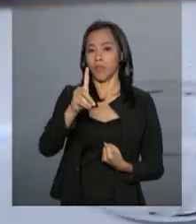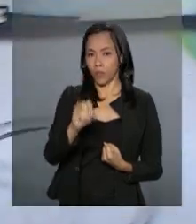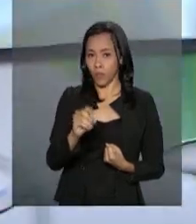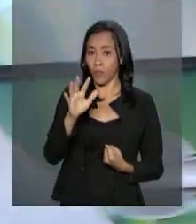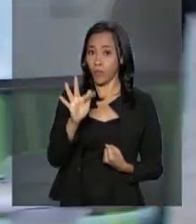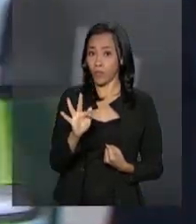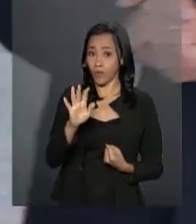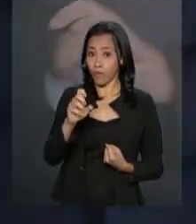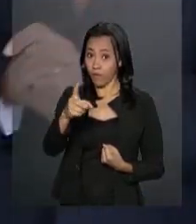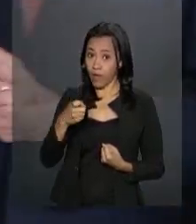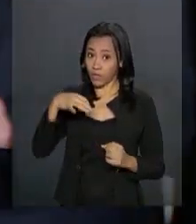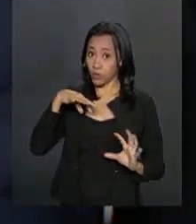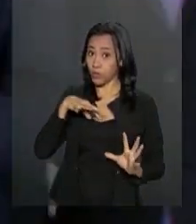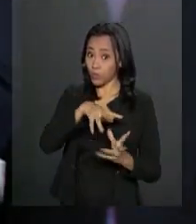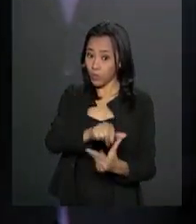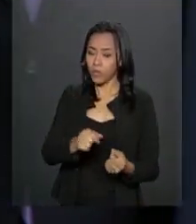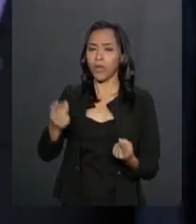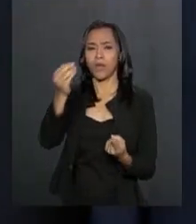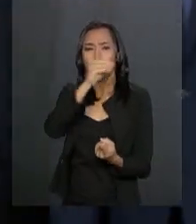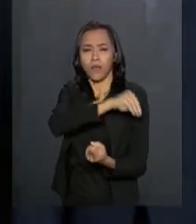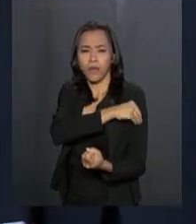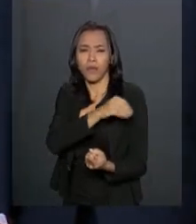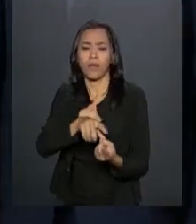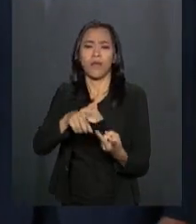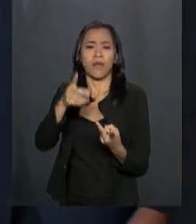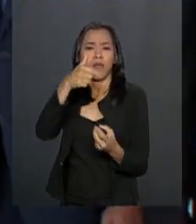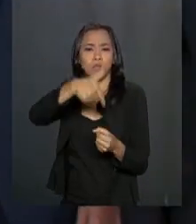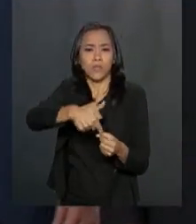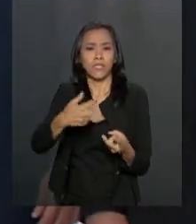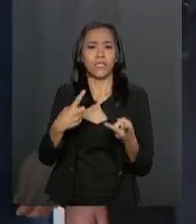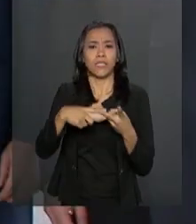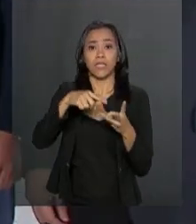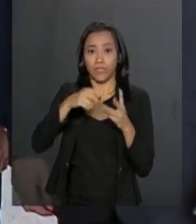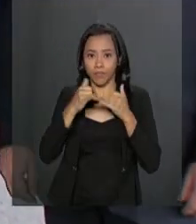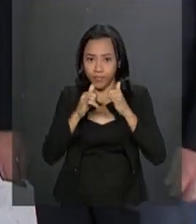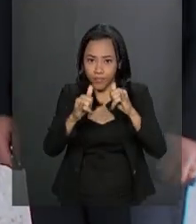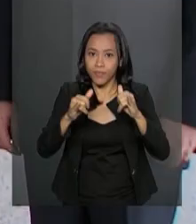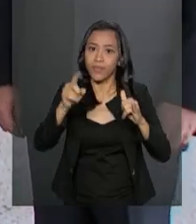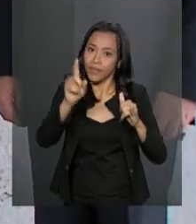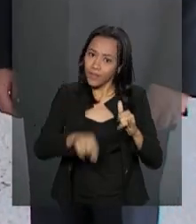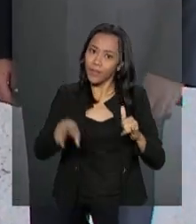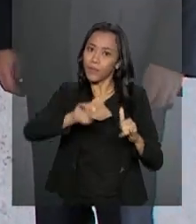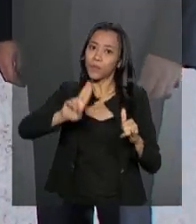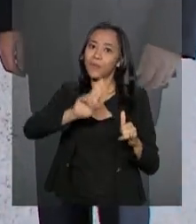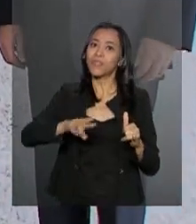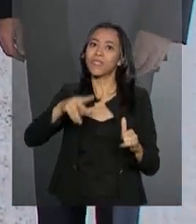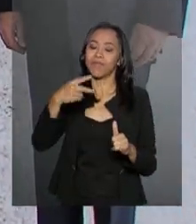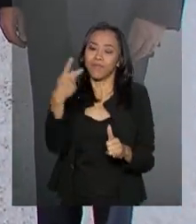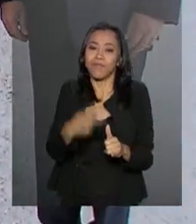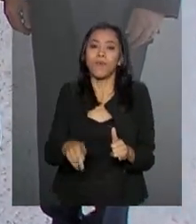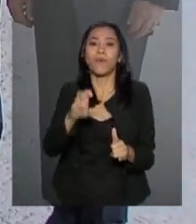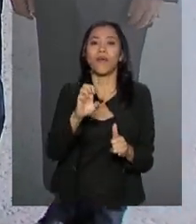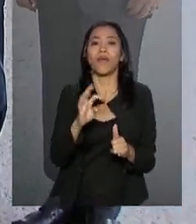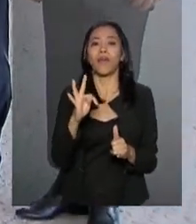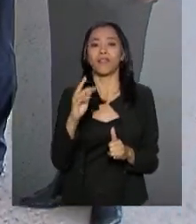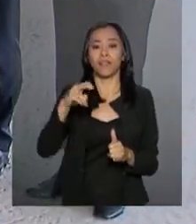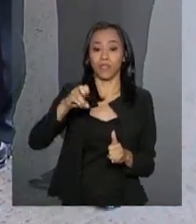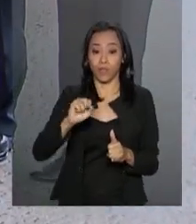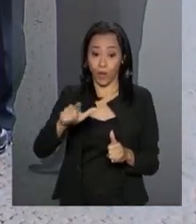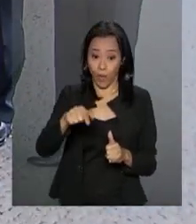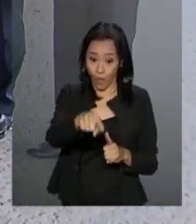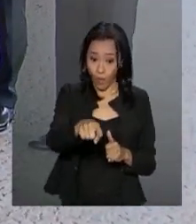funciona com eletricidade, gasolina e um combustível tipicamente brasileiro, o etanol. O carro é o Prius da Toyota.